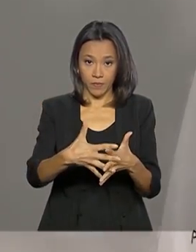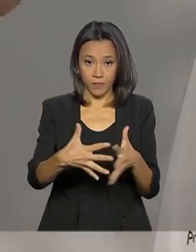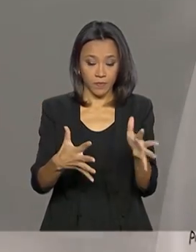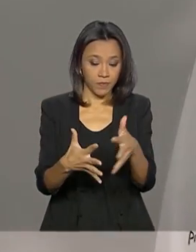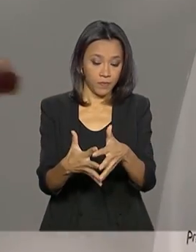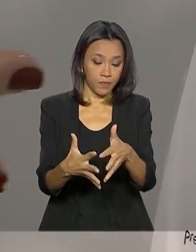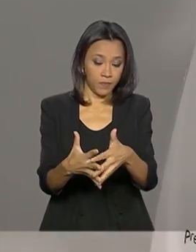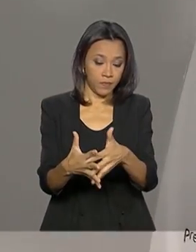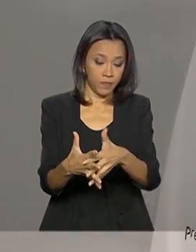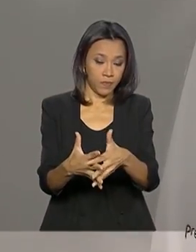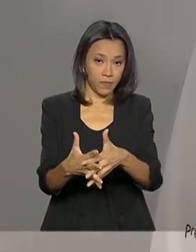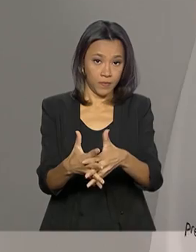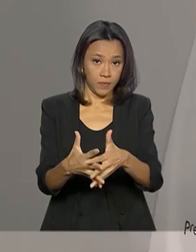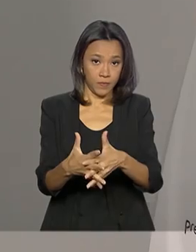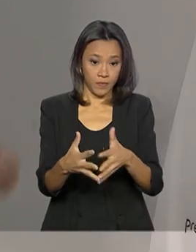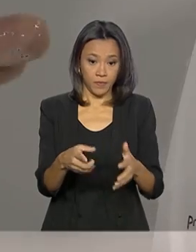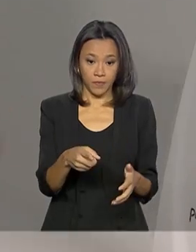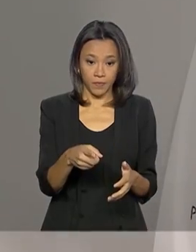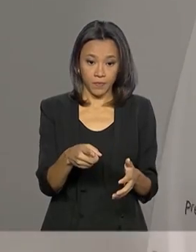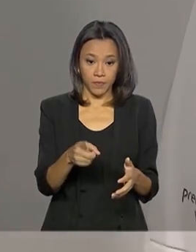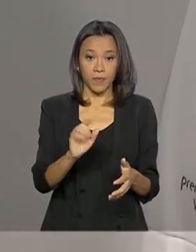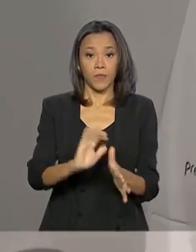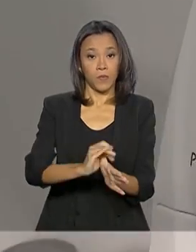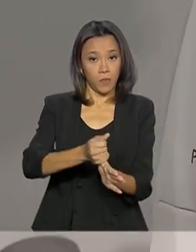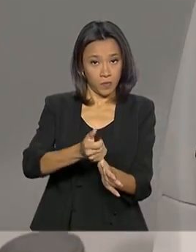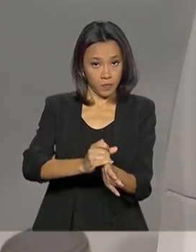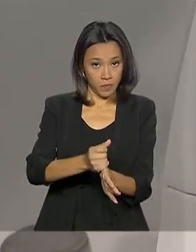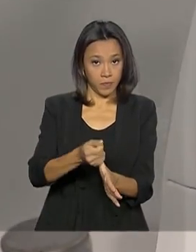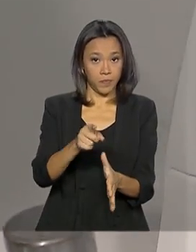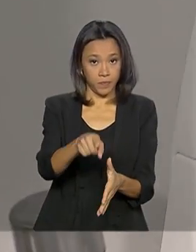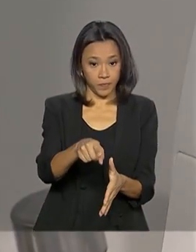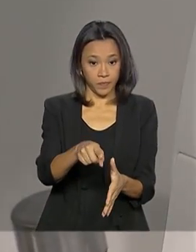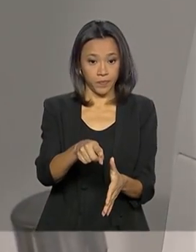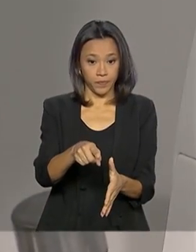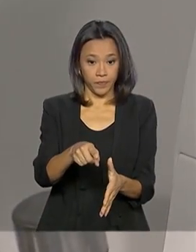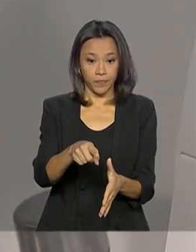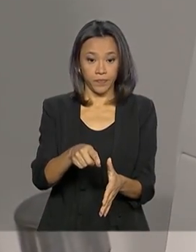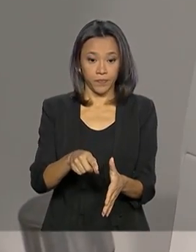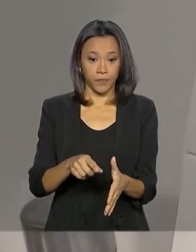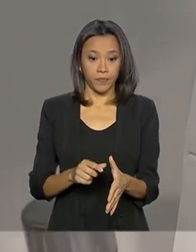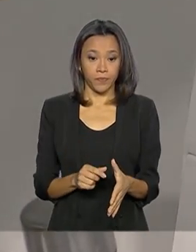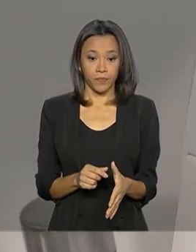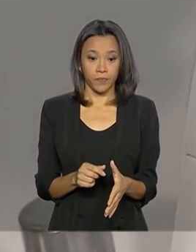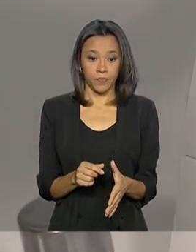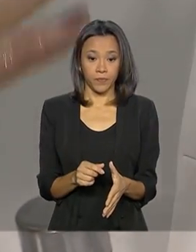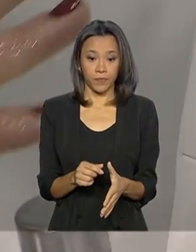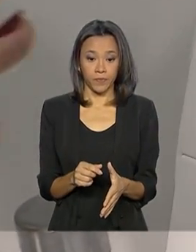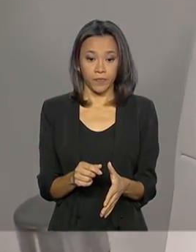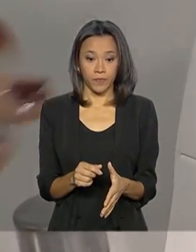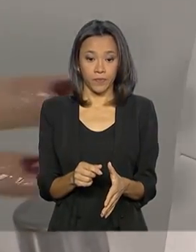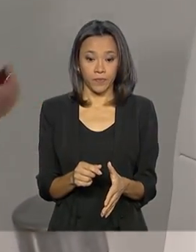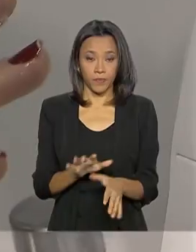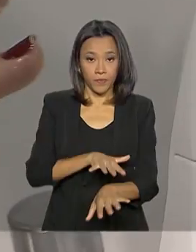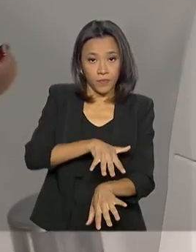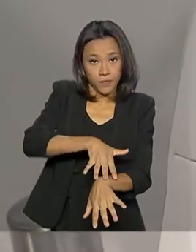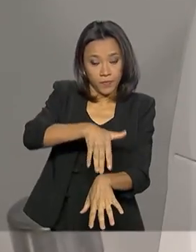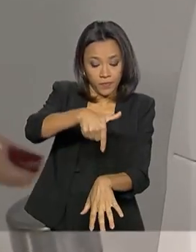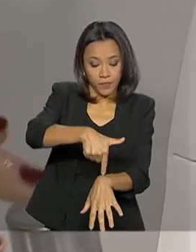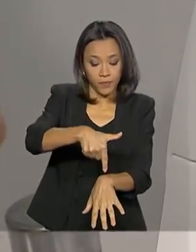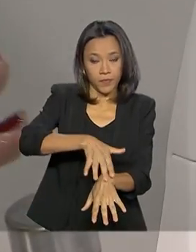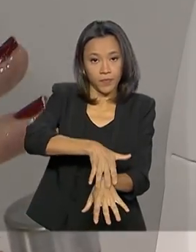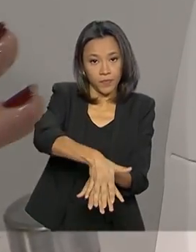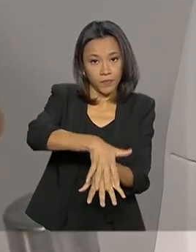o pulgar, as costas das